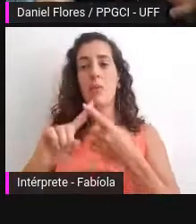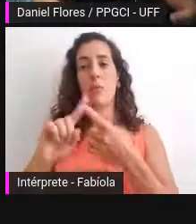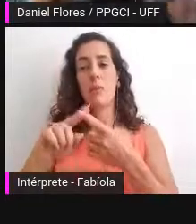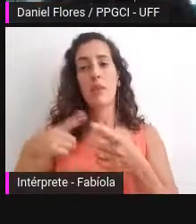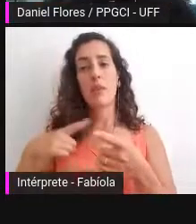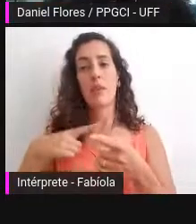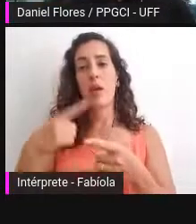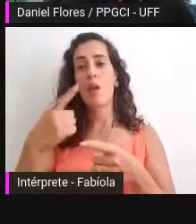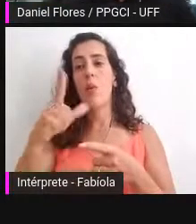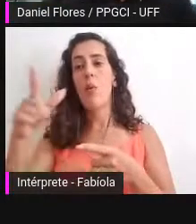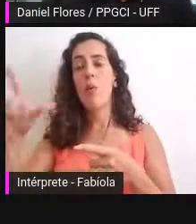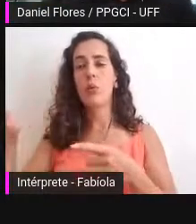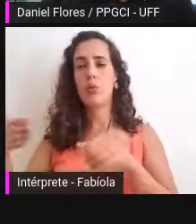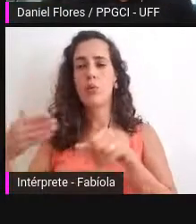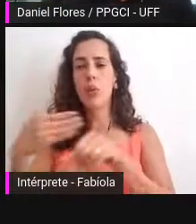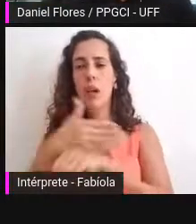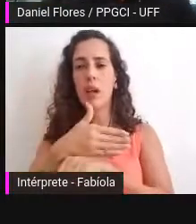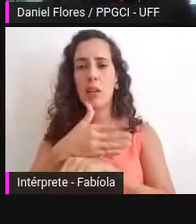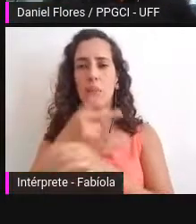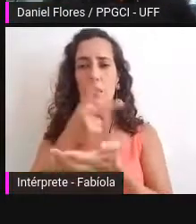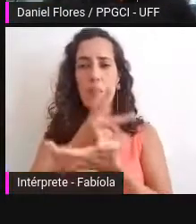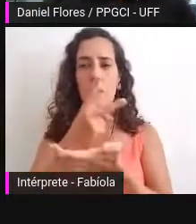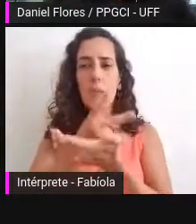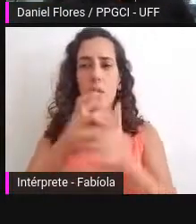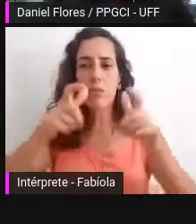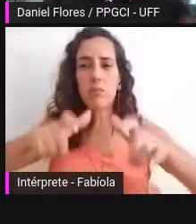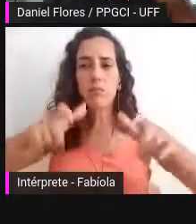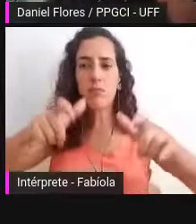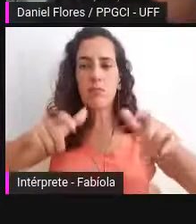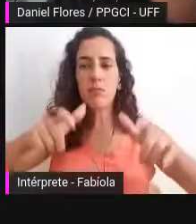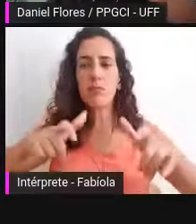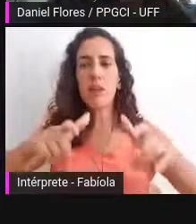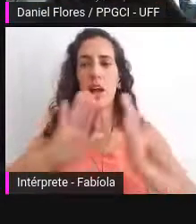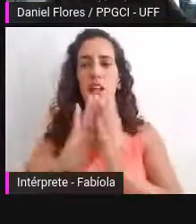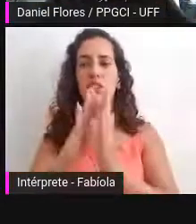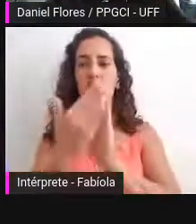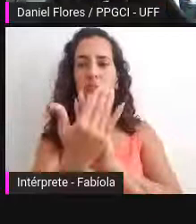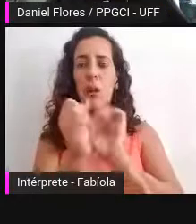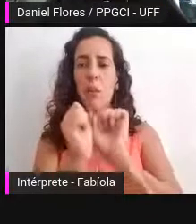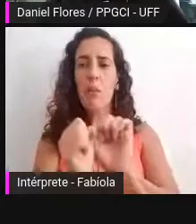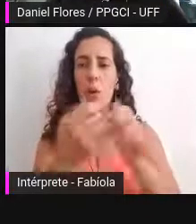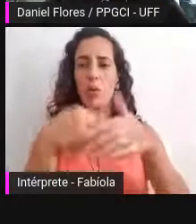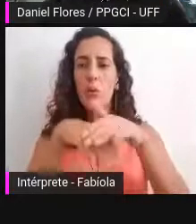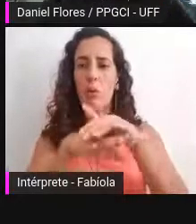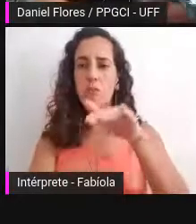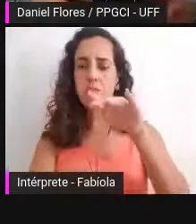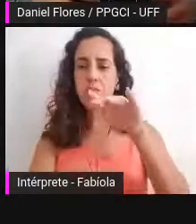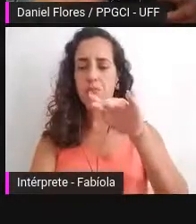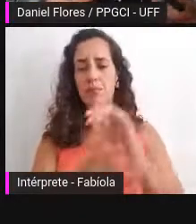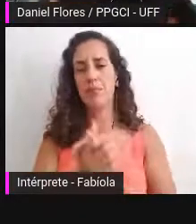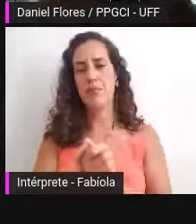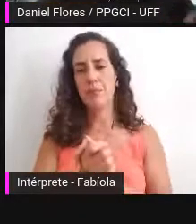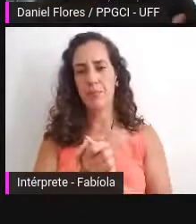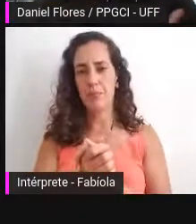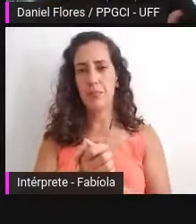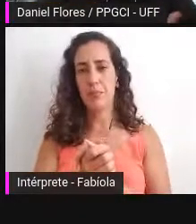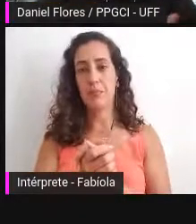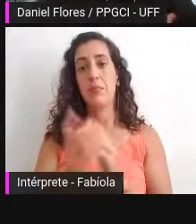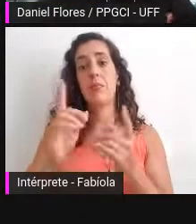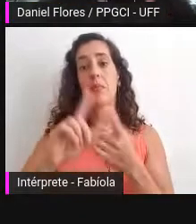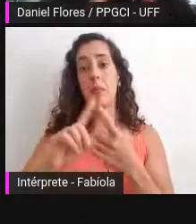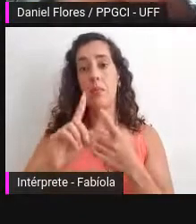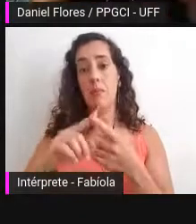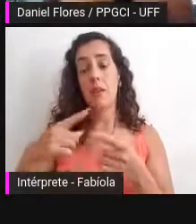mesma no mesmo ambiente de preservação digital que pode adotar a nuvem e aí eu tenho o harvesting